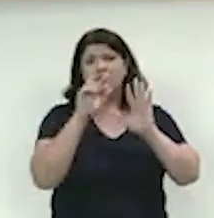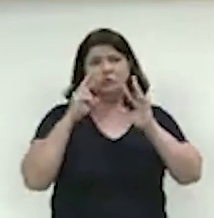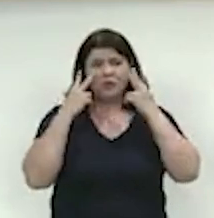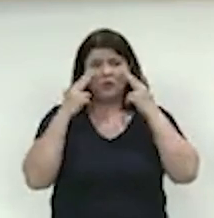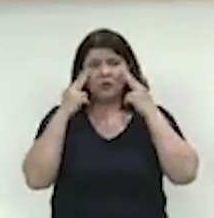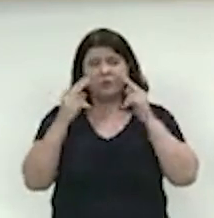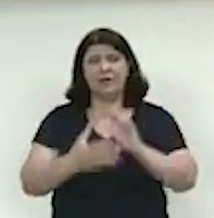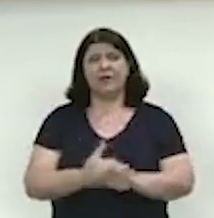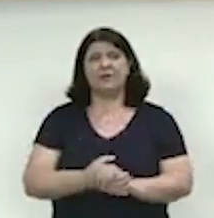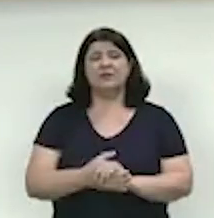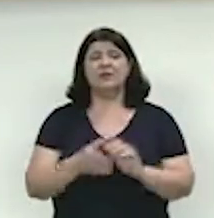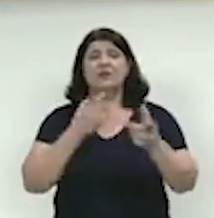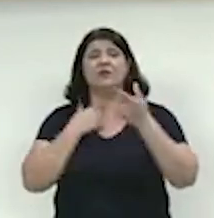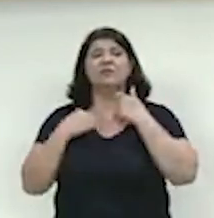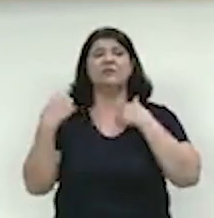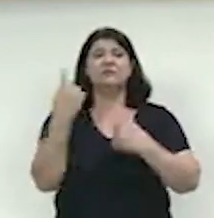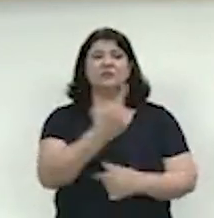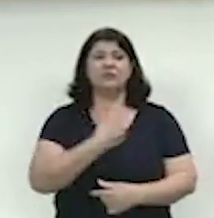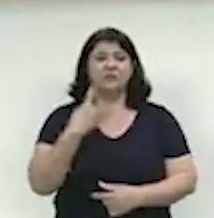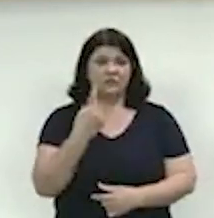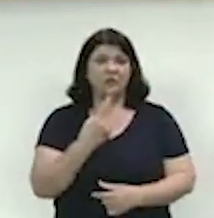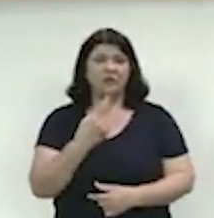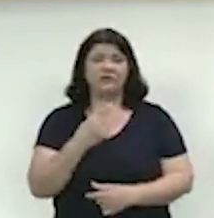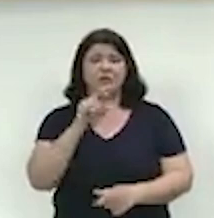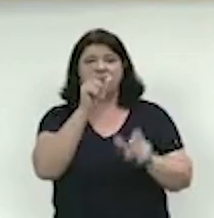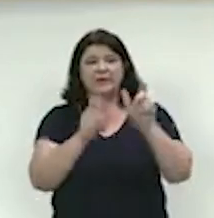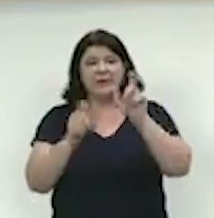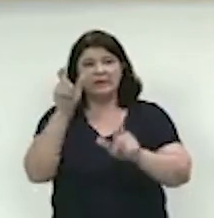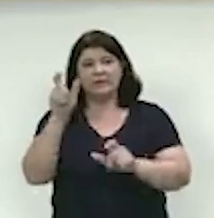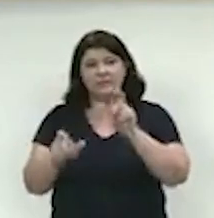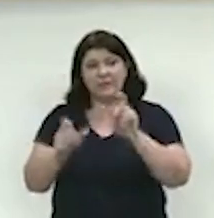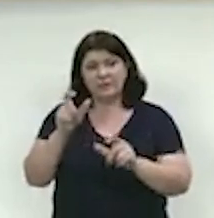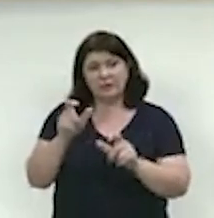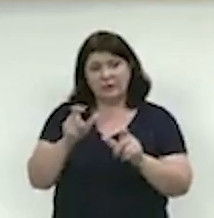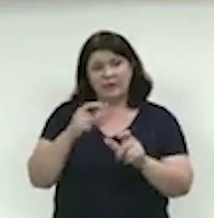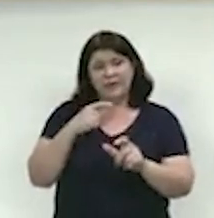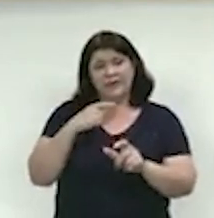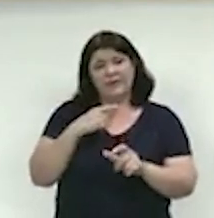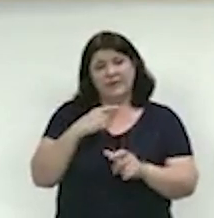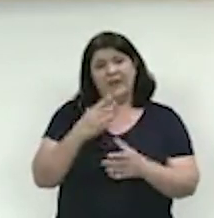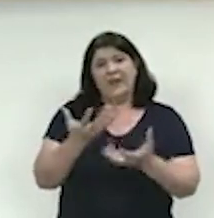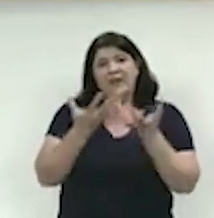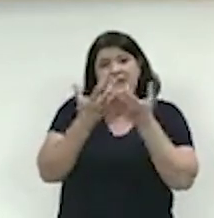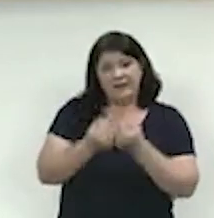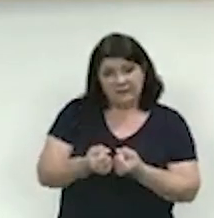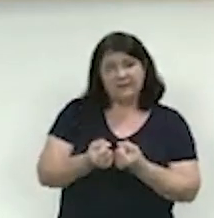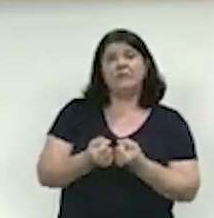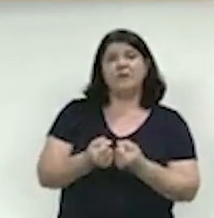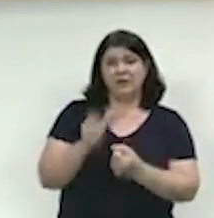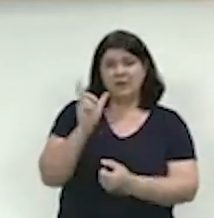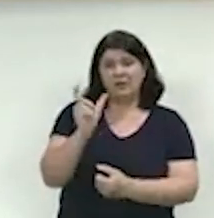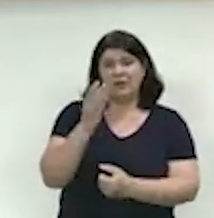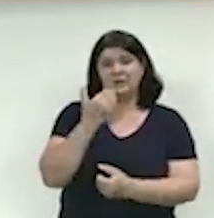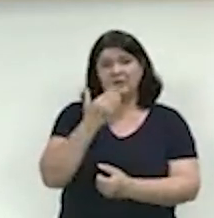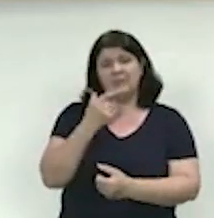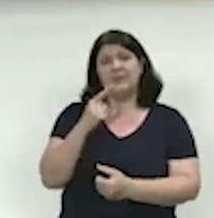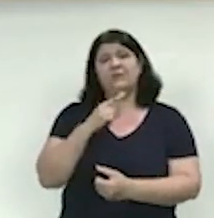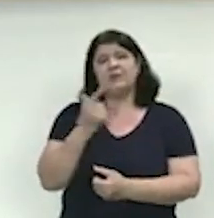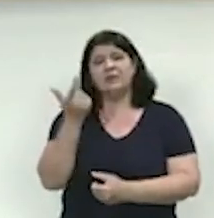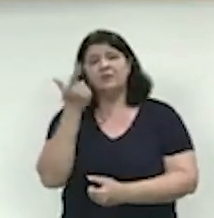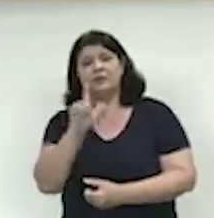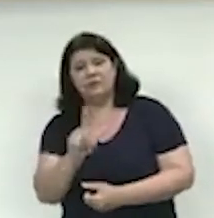intenção, para que realmente essas pessoas que comiam com esse valor, possam ter de volta esses benefícios.